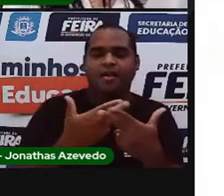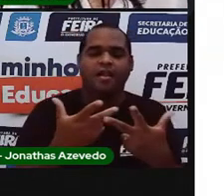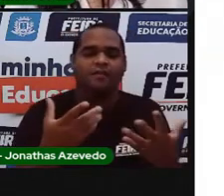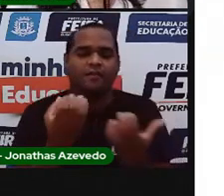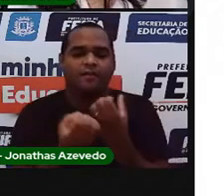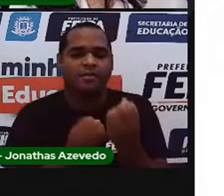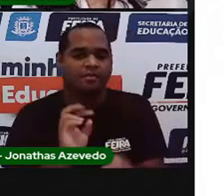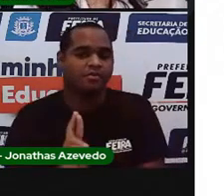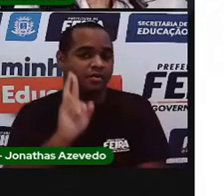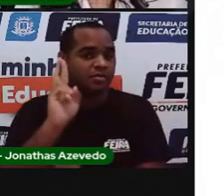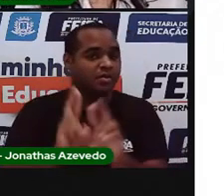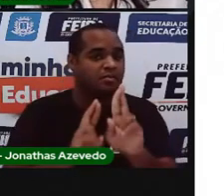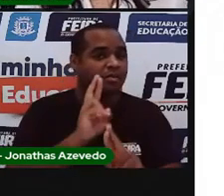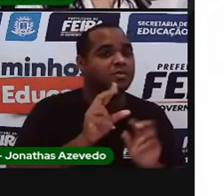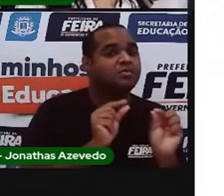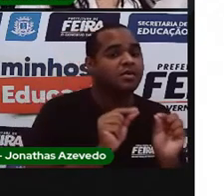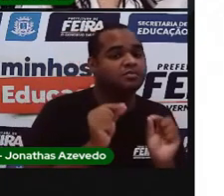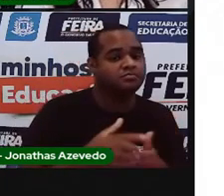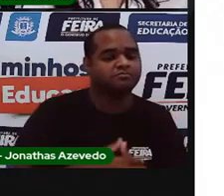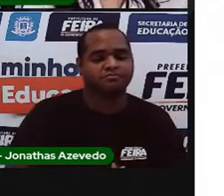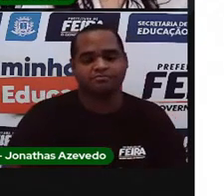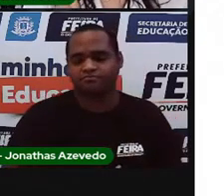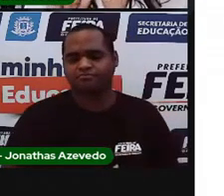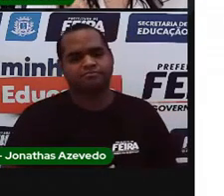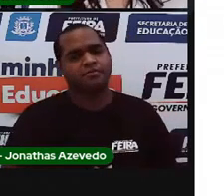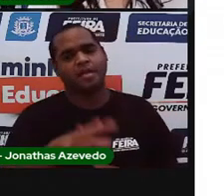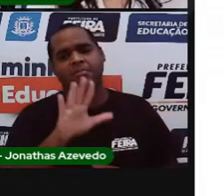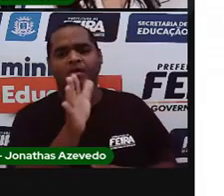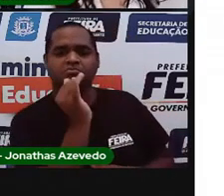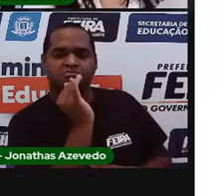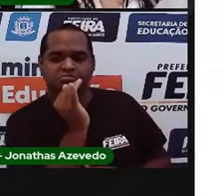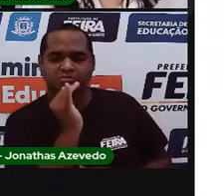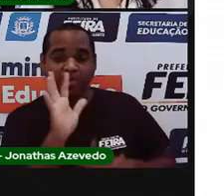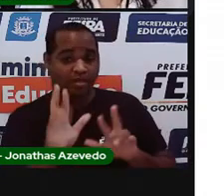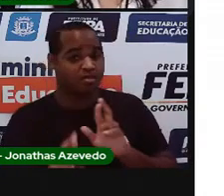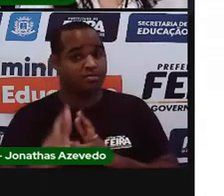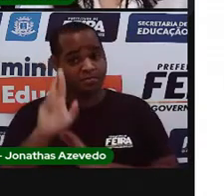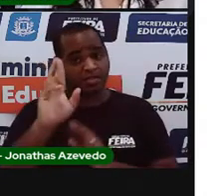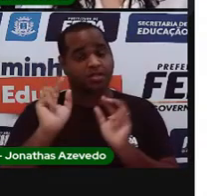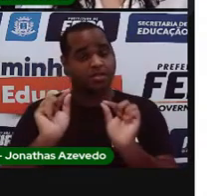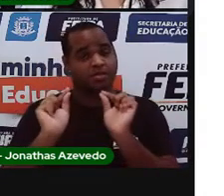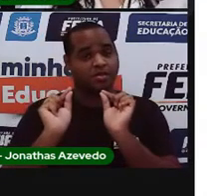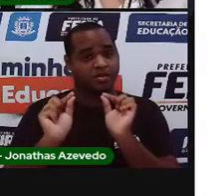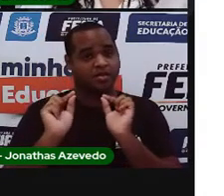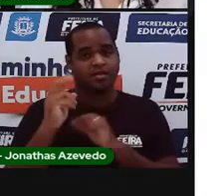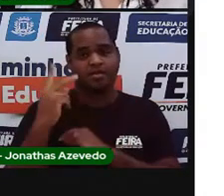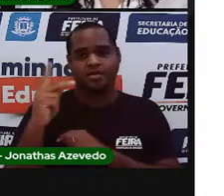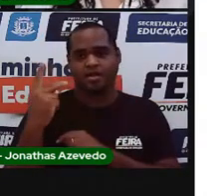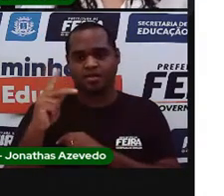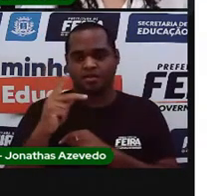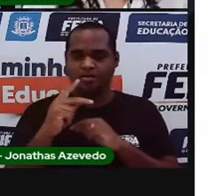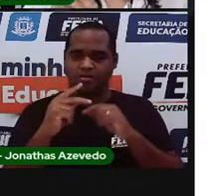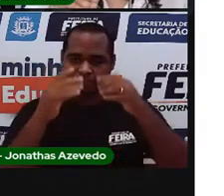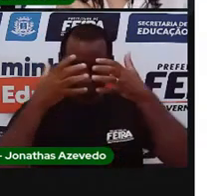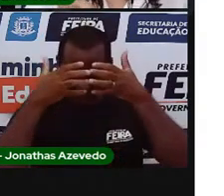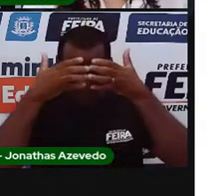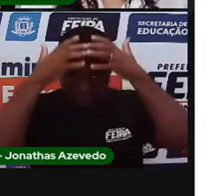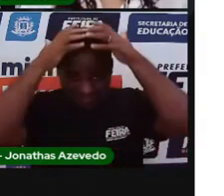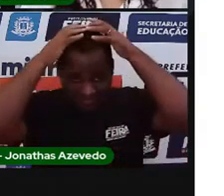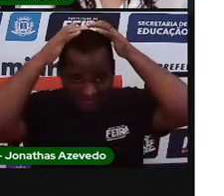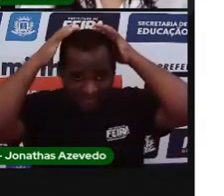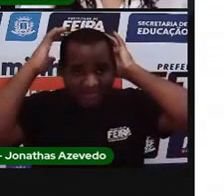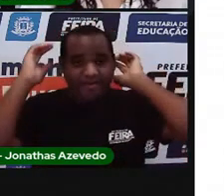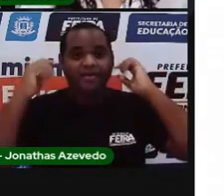Quem é responsável por isso? Mas, a maior responsabilidade de um cacique é